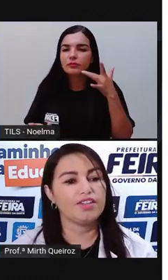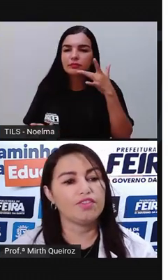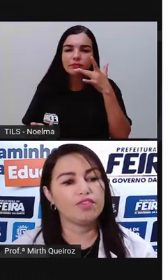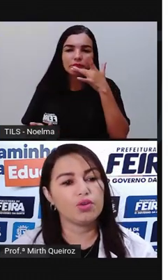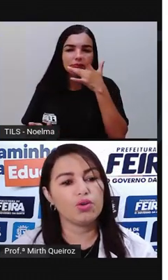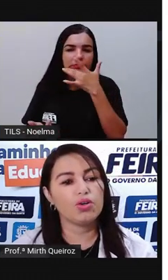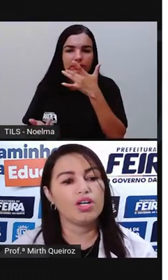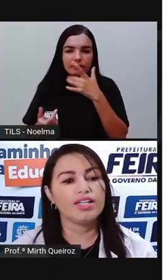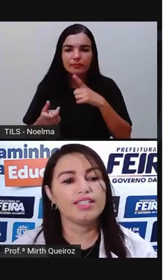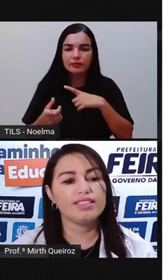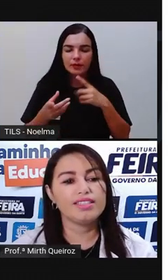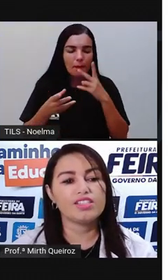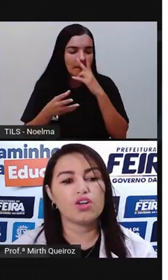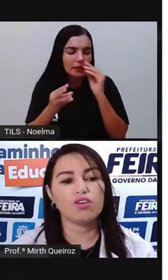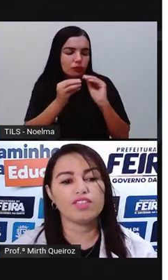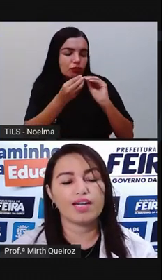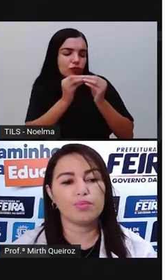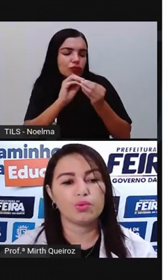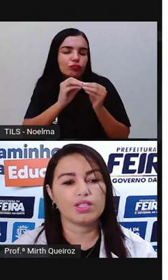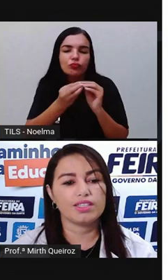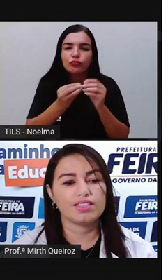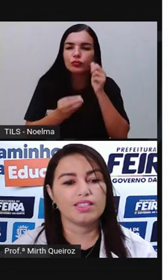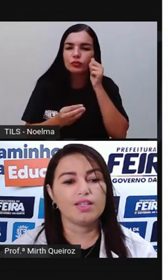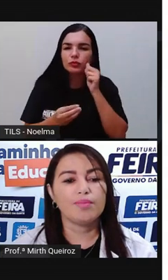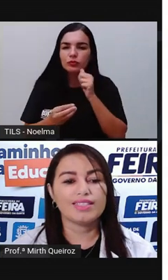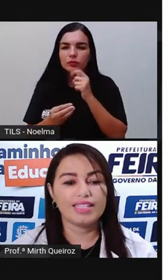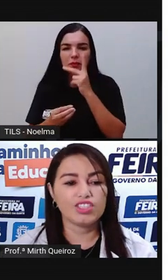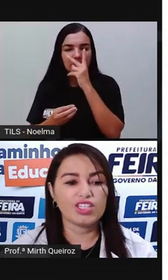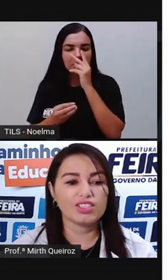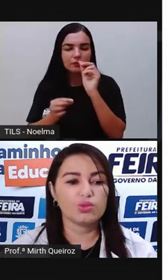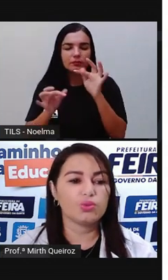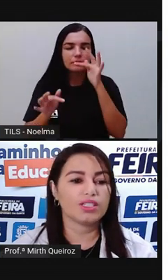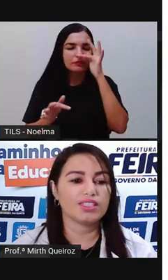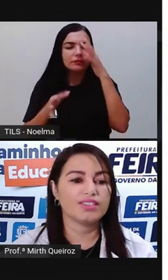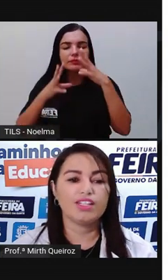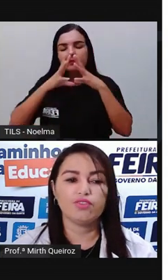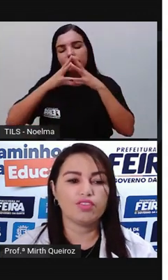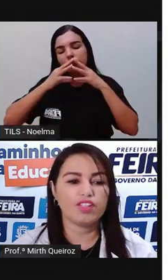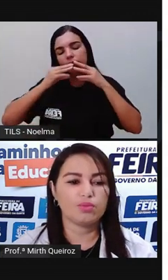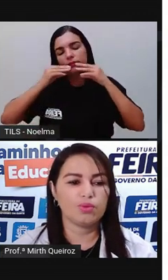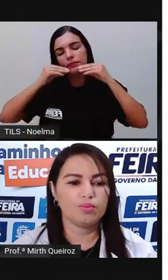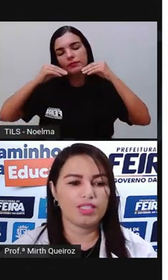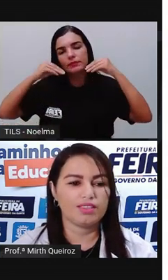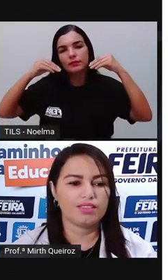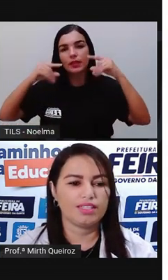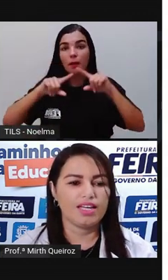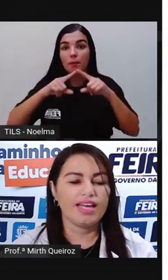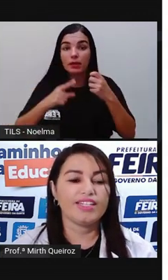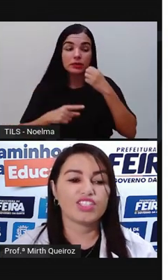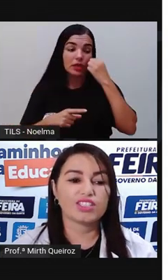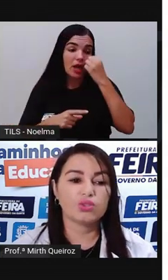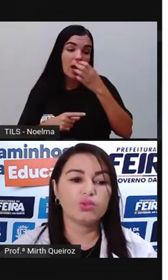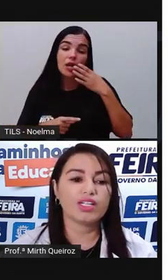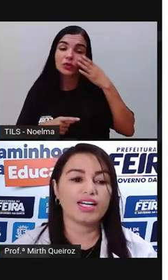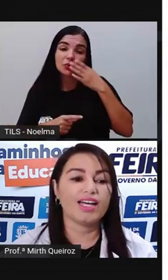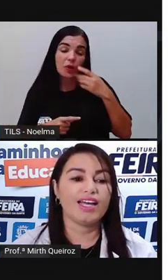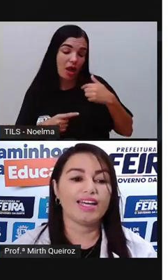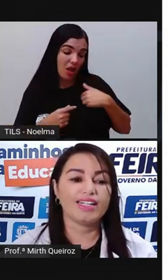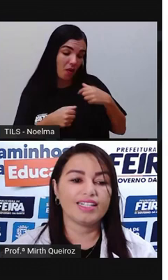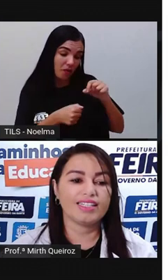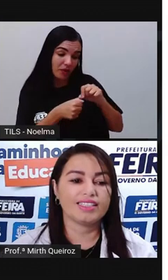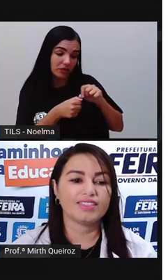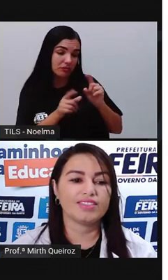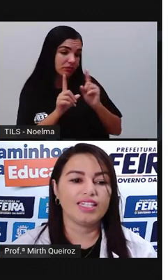pele, flor que se dissolve na boca. Mas este açúcar não foi feito por mim. Este açúcar